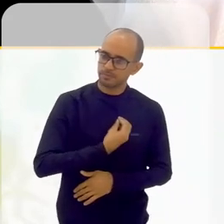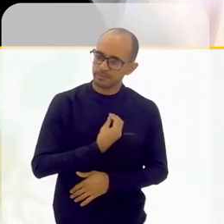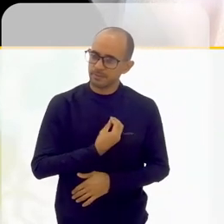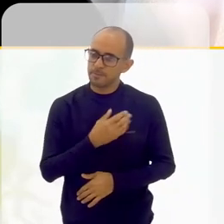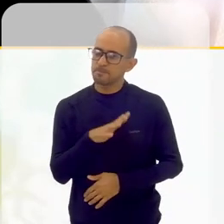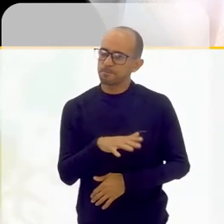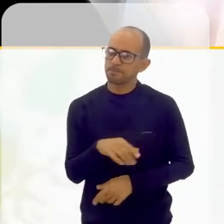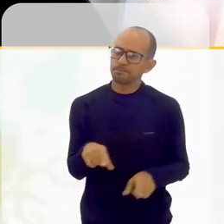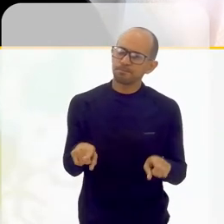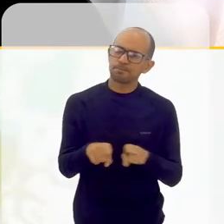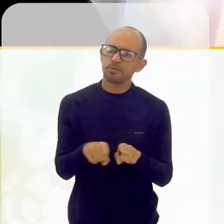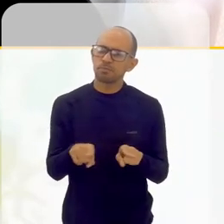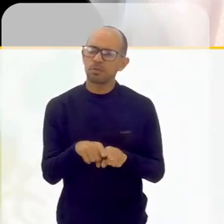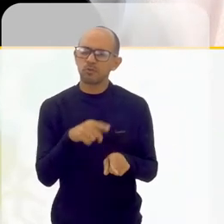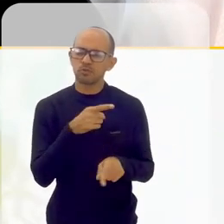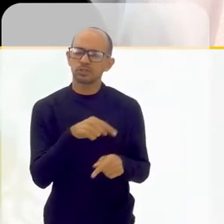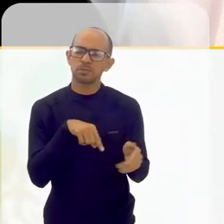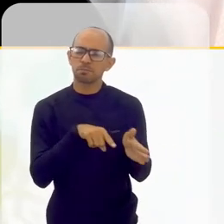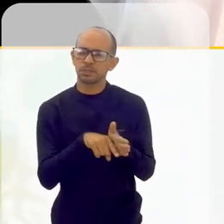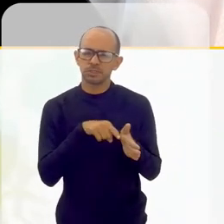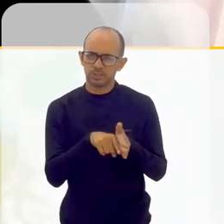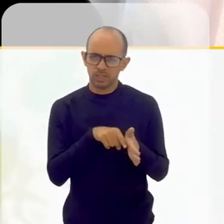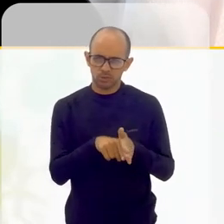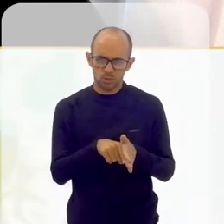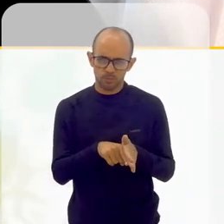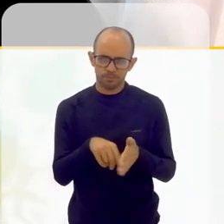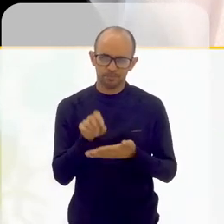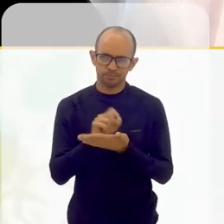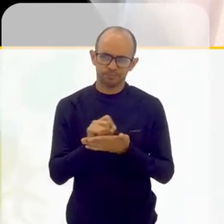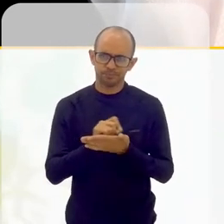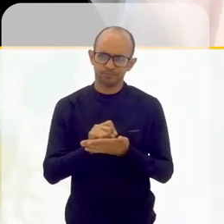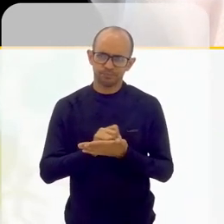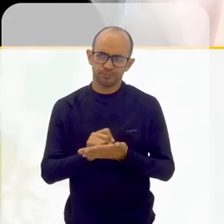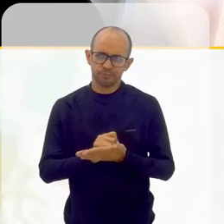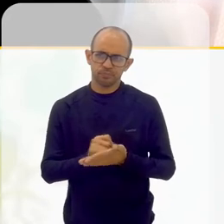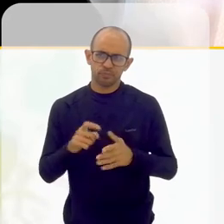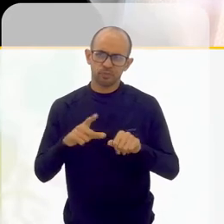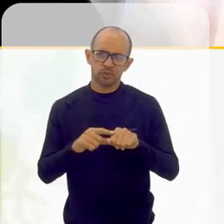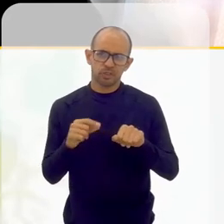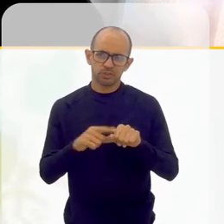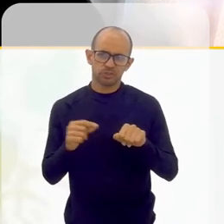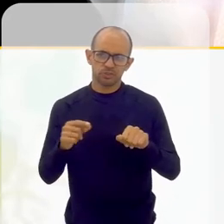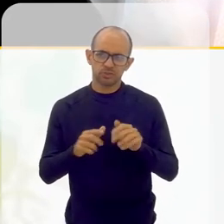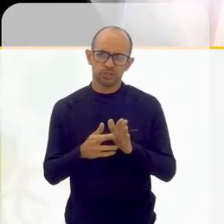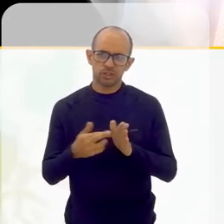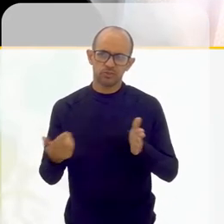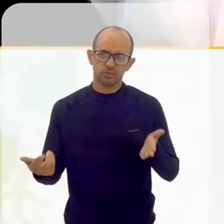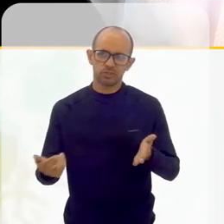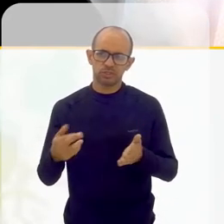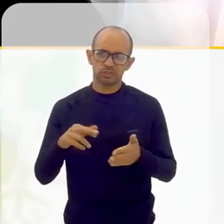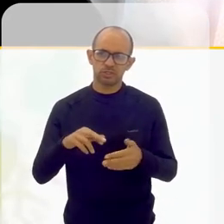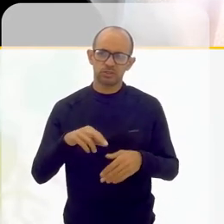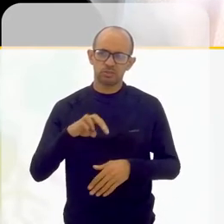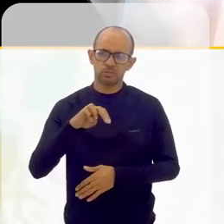Mas você também é pesquisador e escreveu um artigo publicado na revista